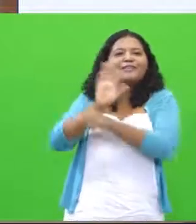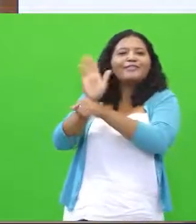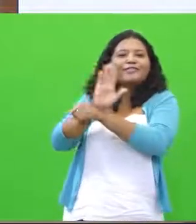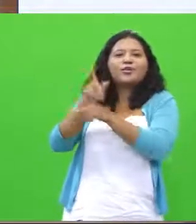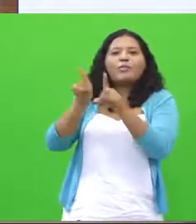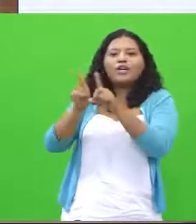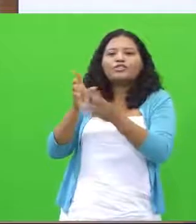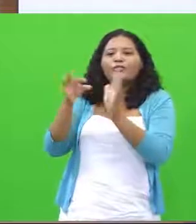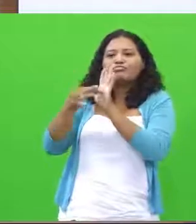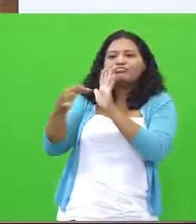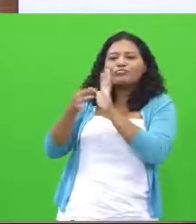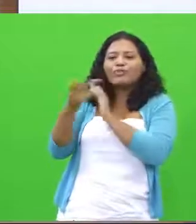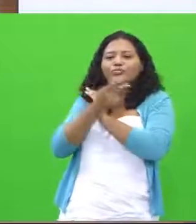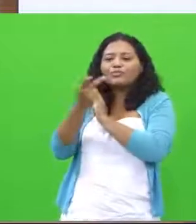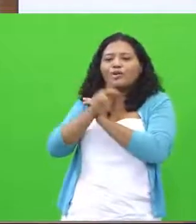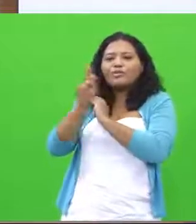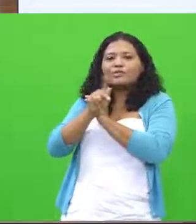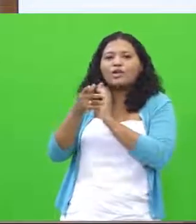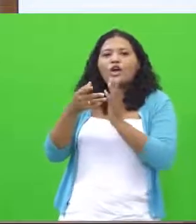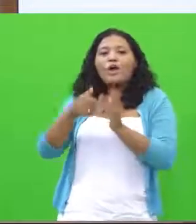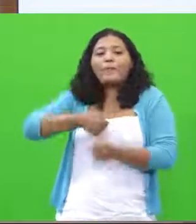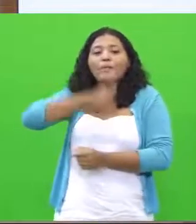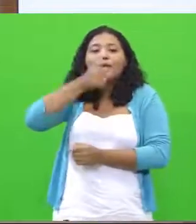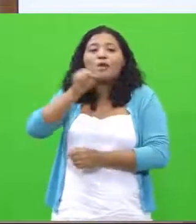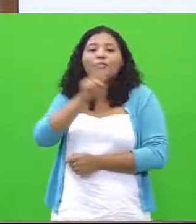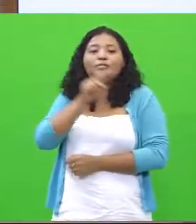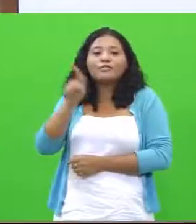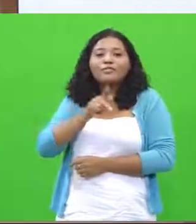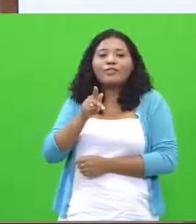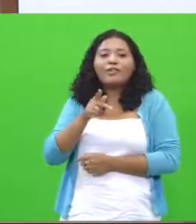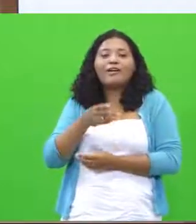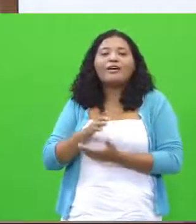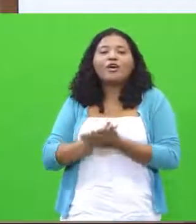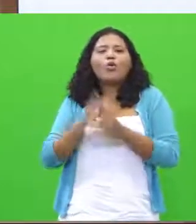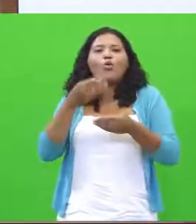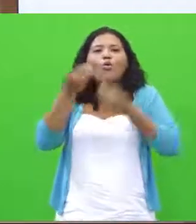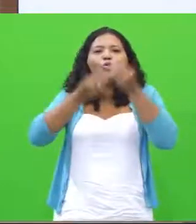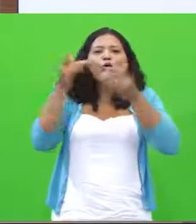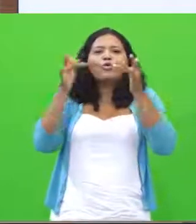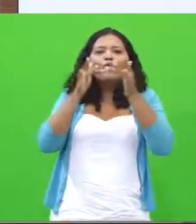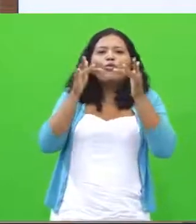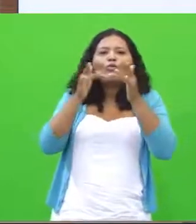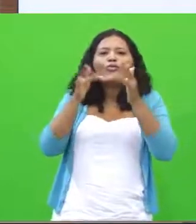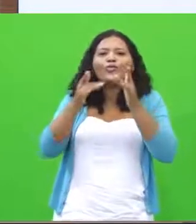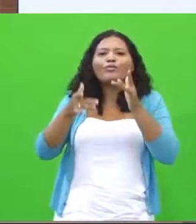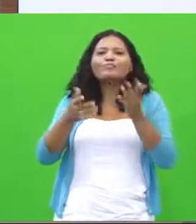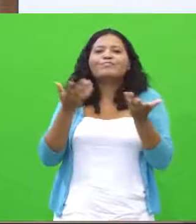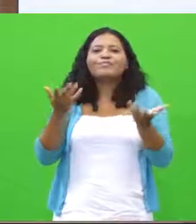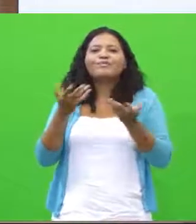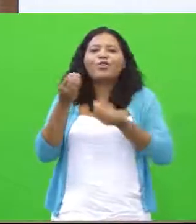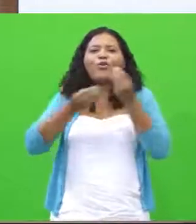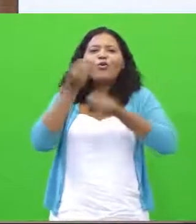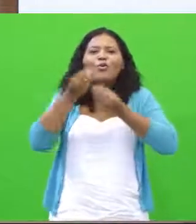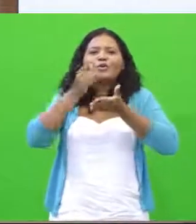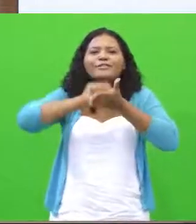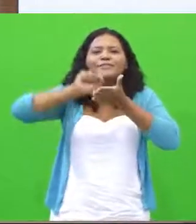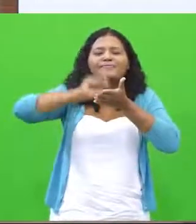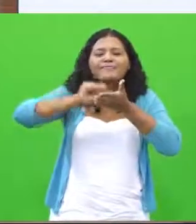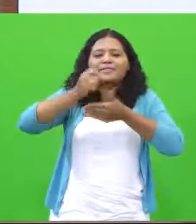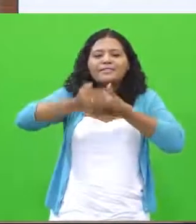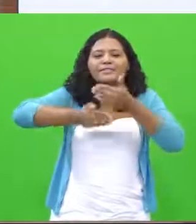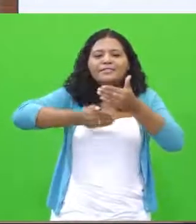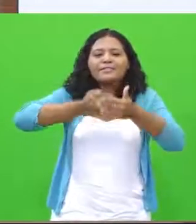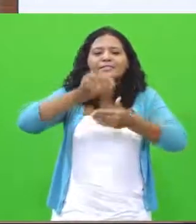com o Carol, a primeira professora dele. Como é que ele teve esse primeiro contato? Ou seja, o processo de escrita para ele foi